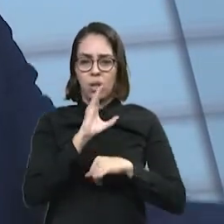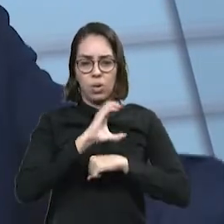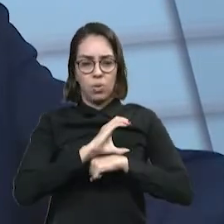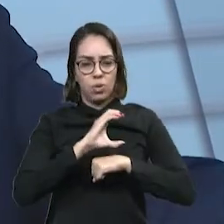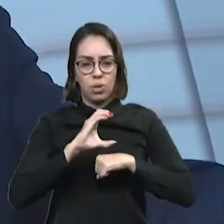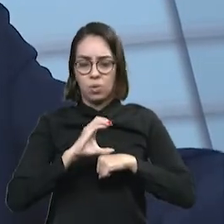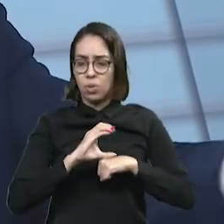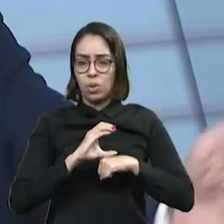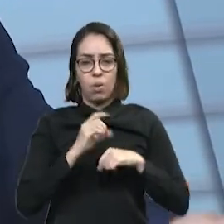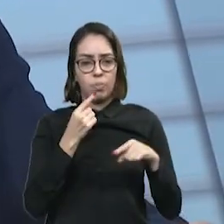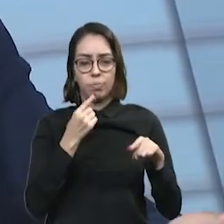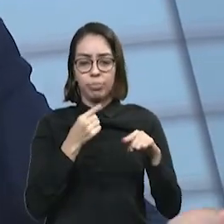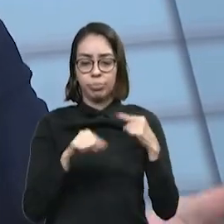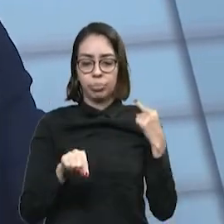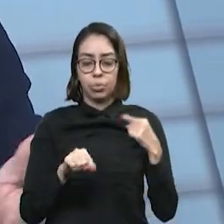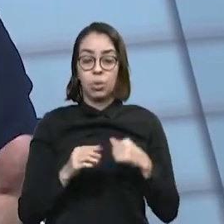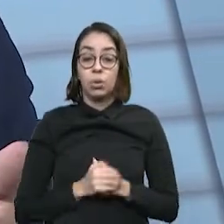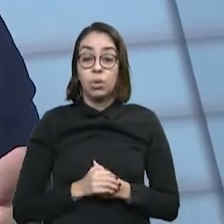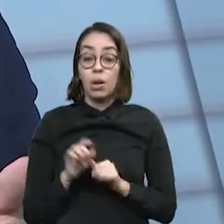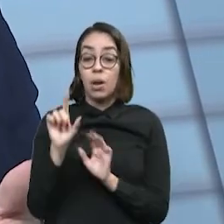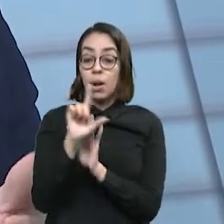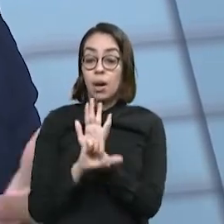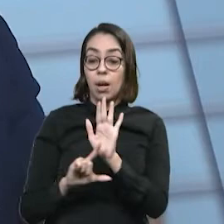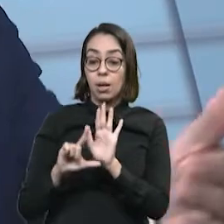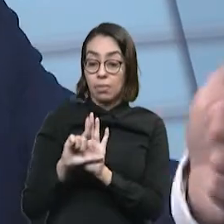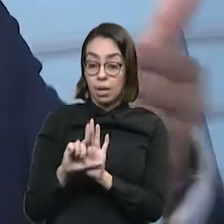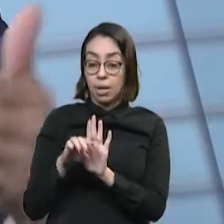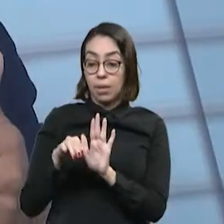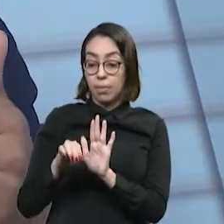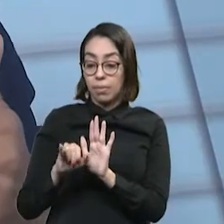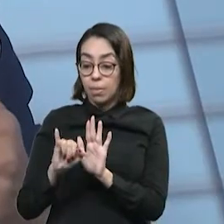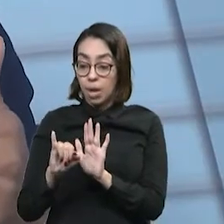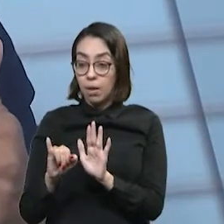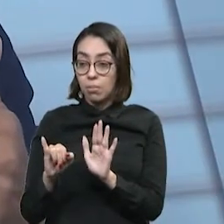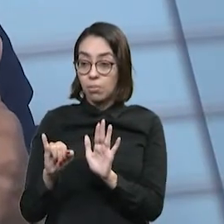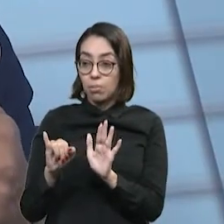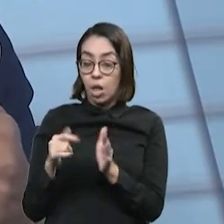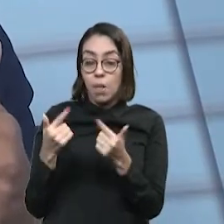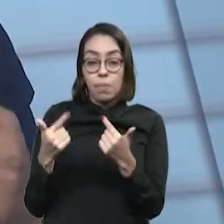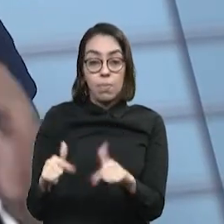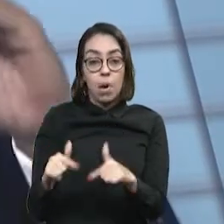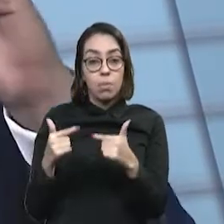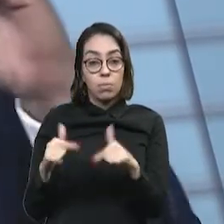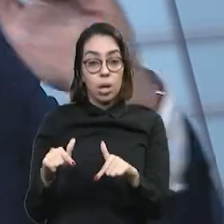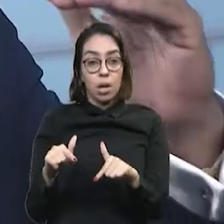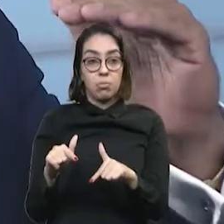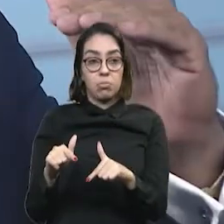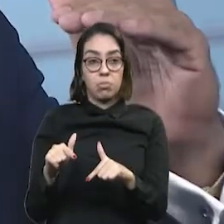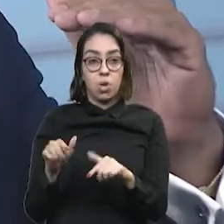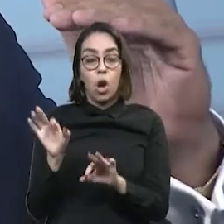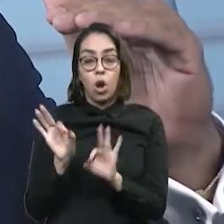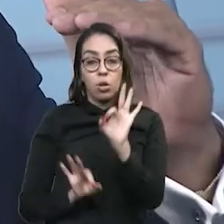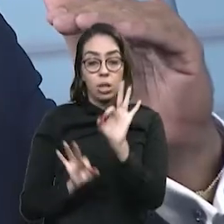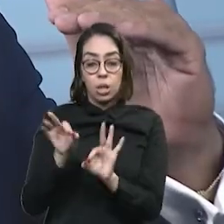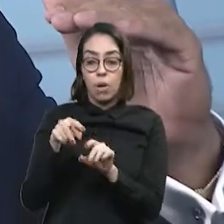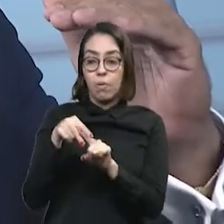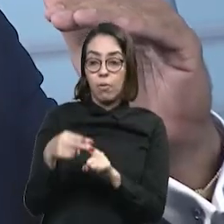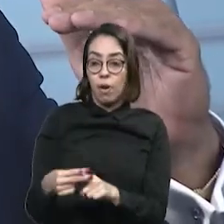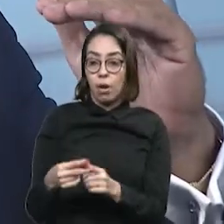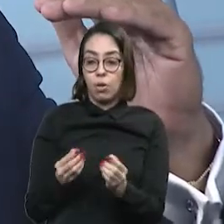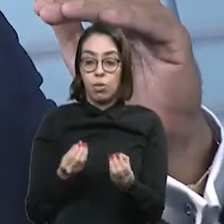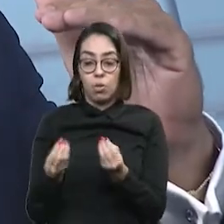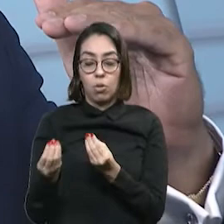porque a lei do Simples, por essa perspectiva, pela ausência da correção monetária nas suas faixas de faturamento,